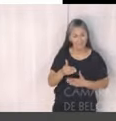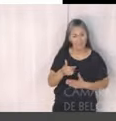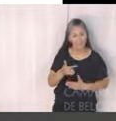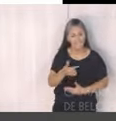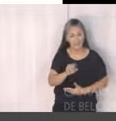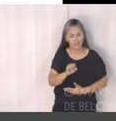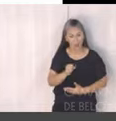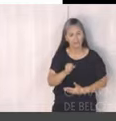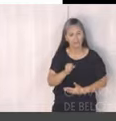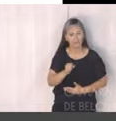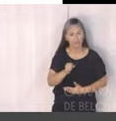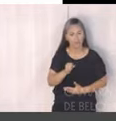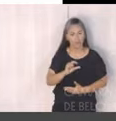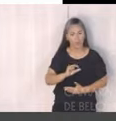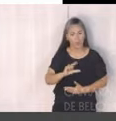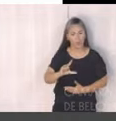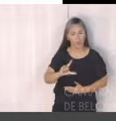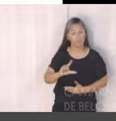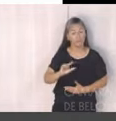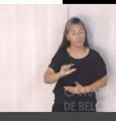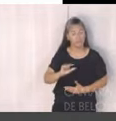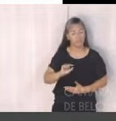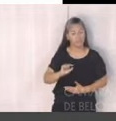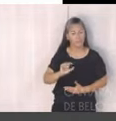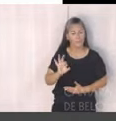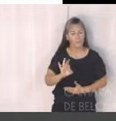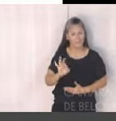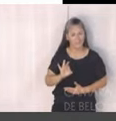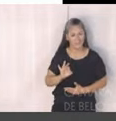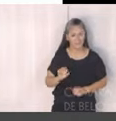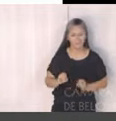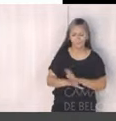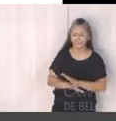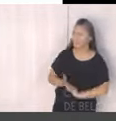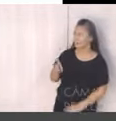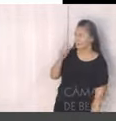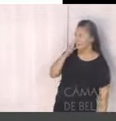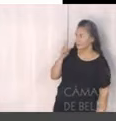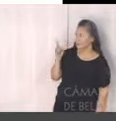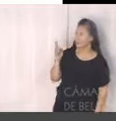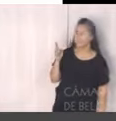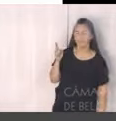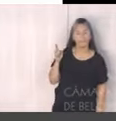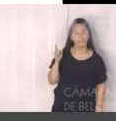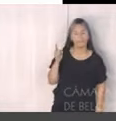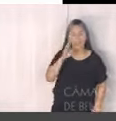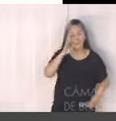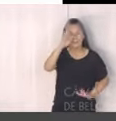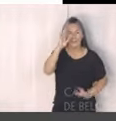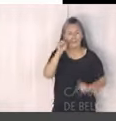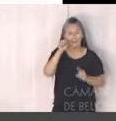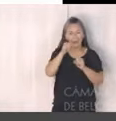,3. Aqui, as principais metas e resultados dessa área.